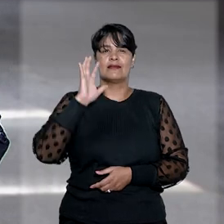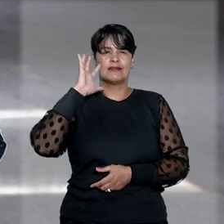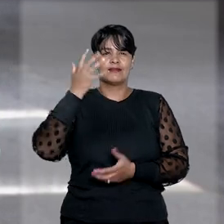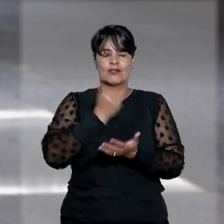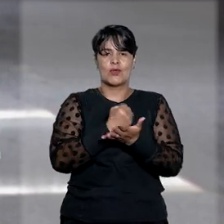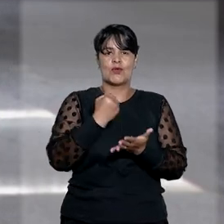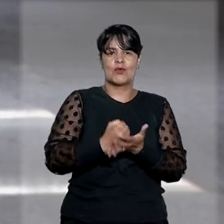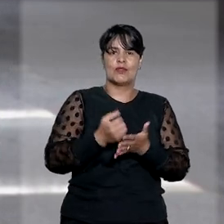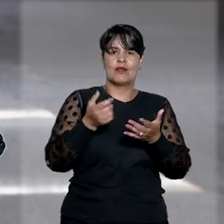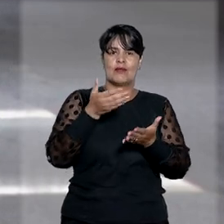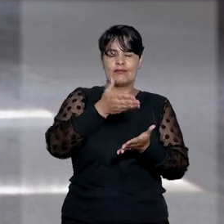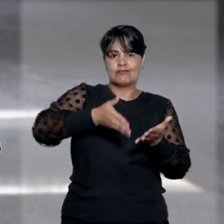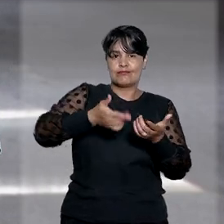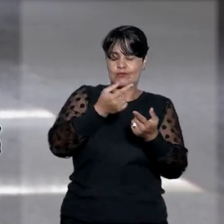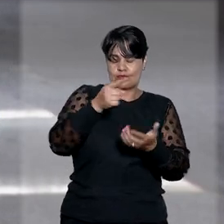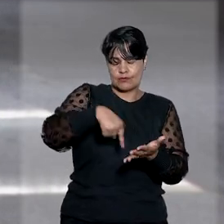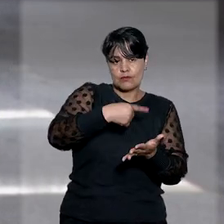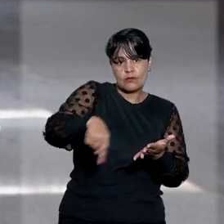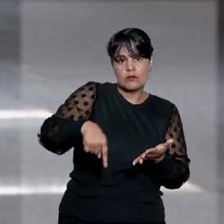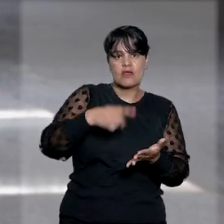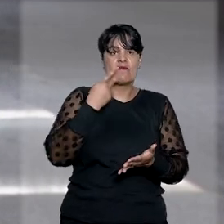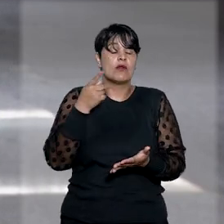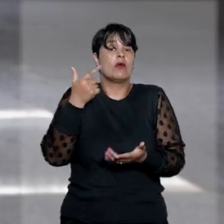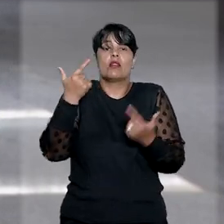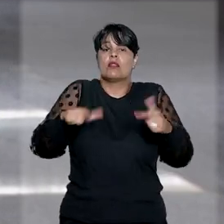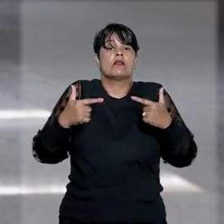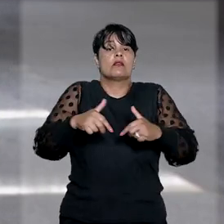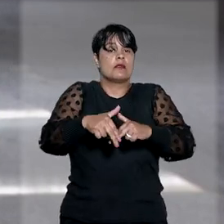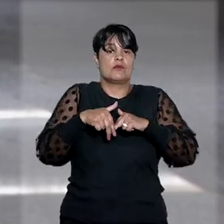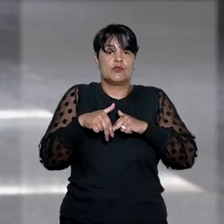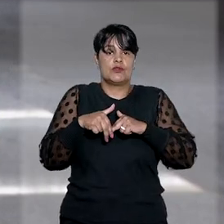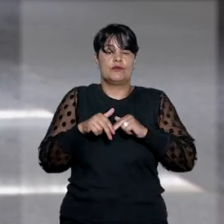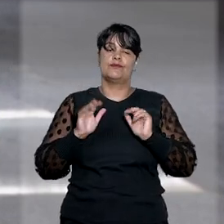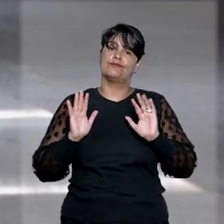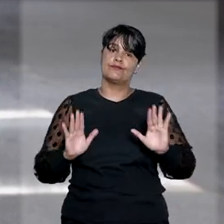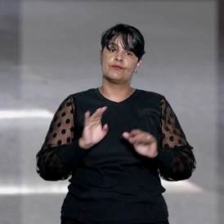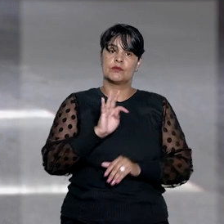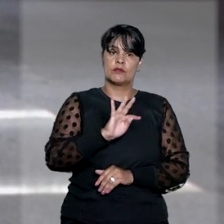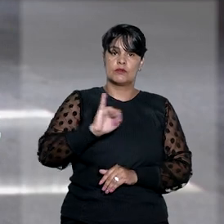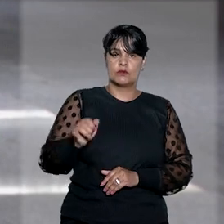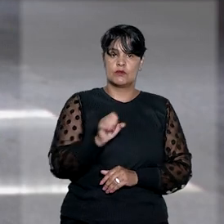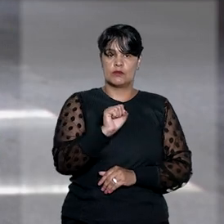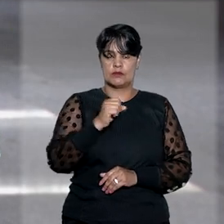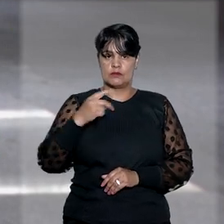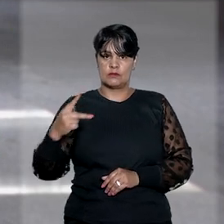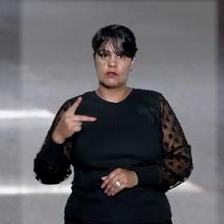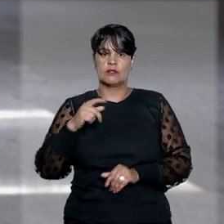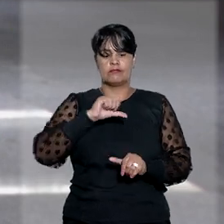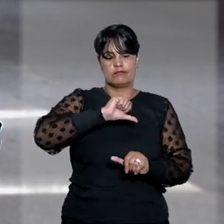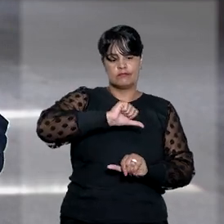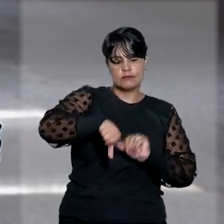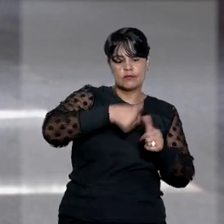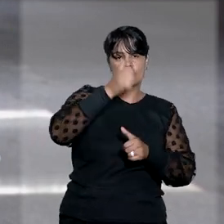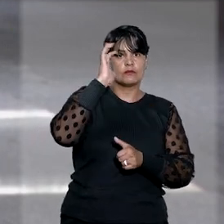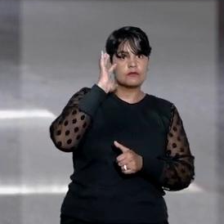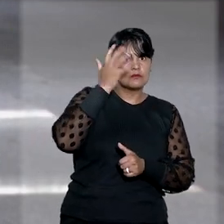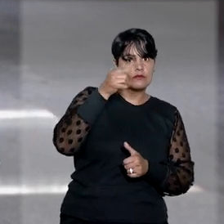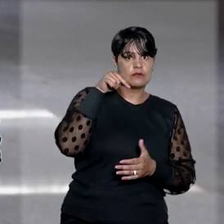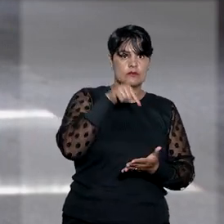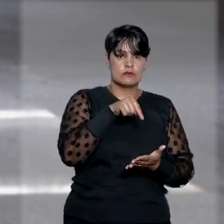que disseram ser imotivada. O Tribunal de Justiça de São Paulo, ao reformar a sentença que havia julgado o pedido